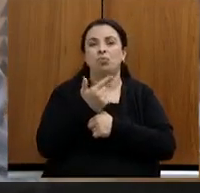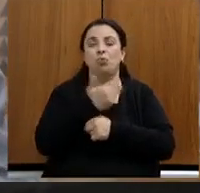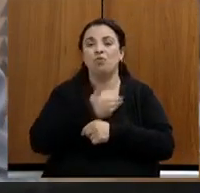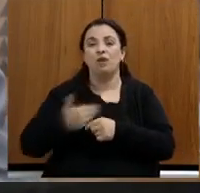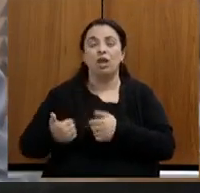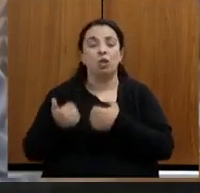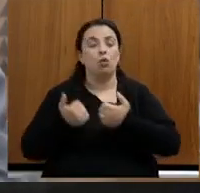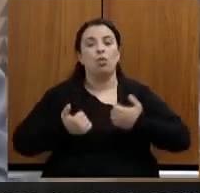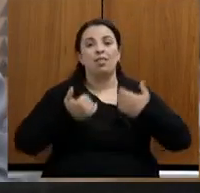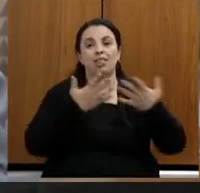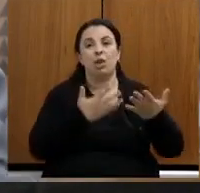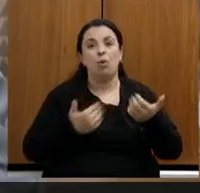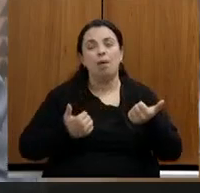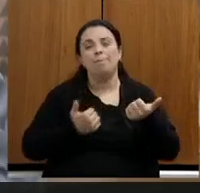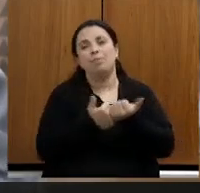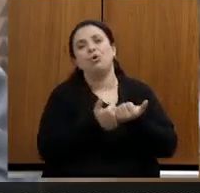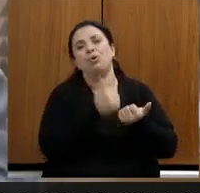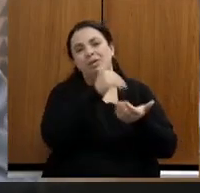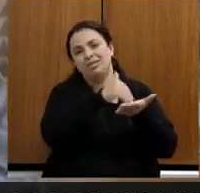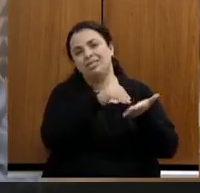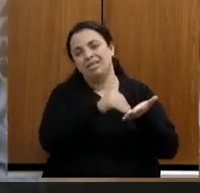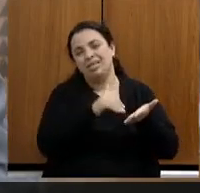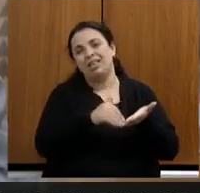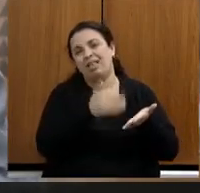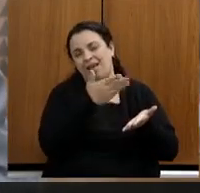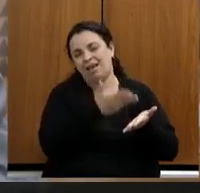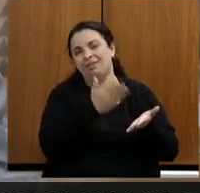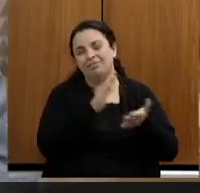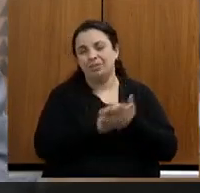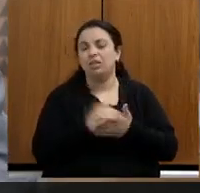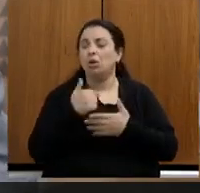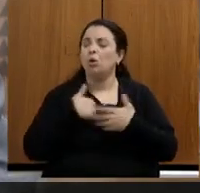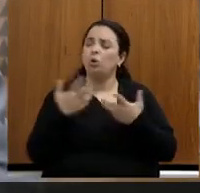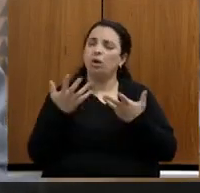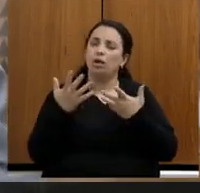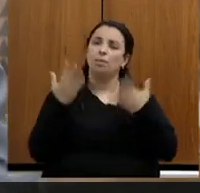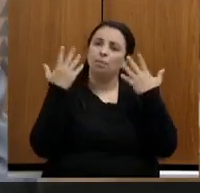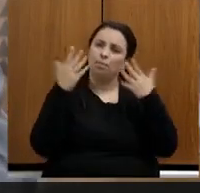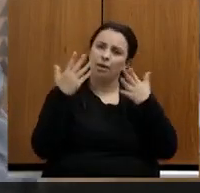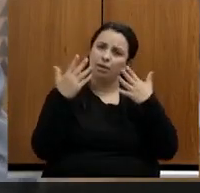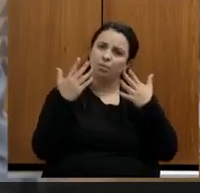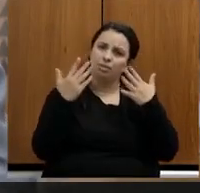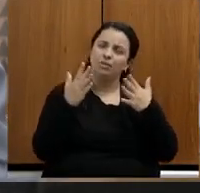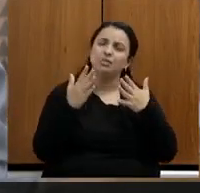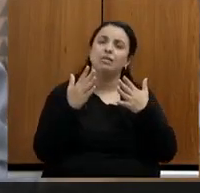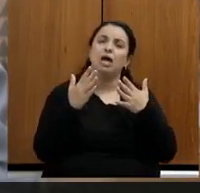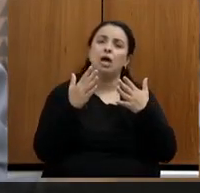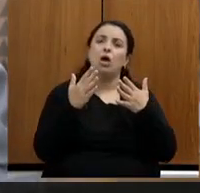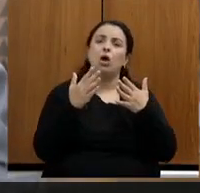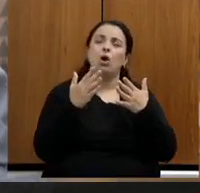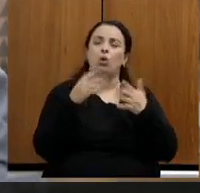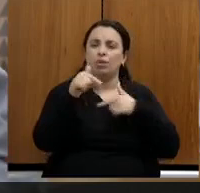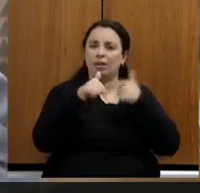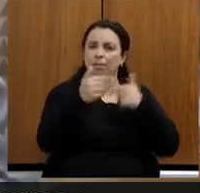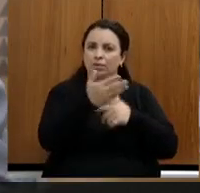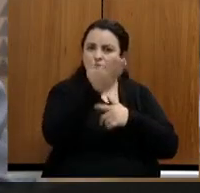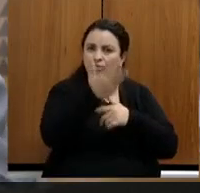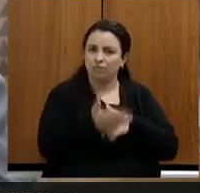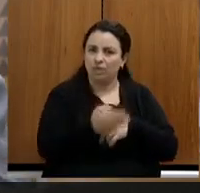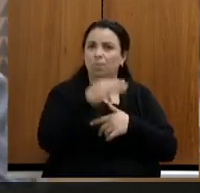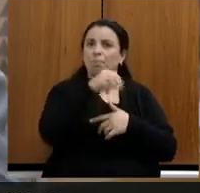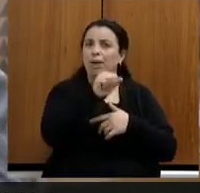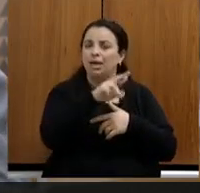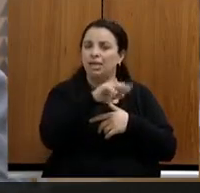de Estado então realmente eu quero parabenizar o trabalho da senhora secretária Marília de toda a sua